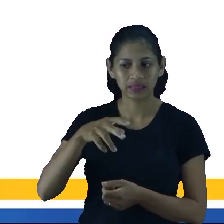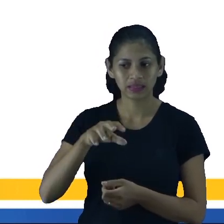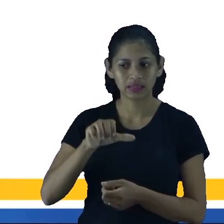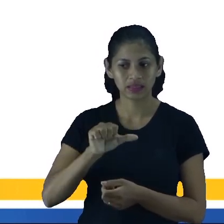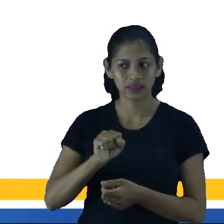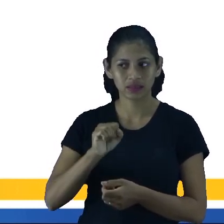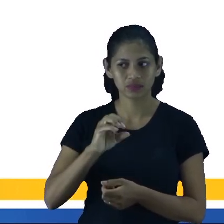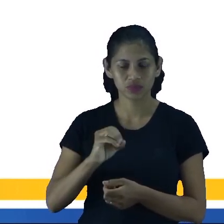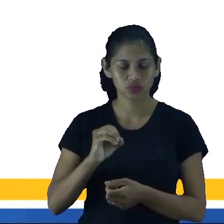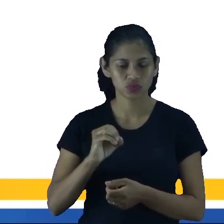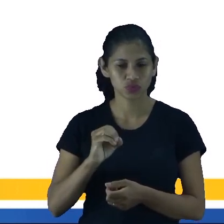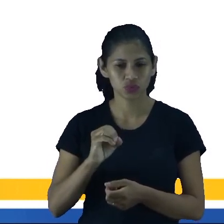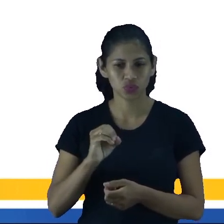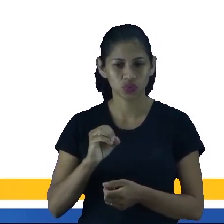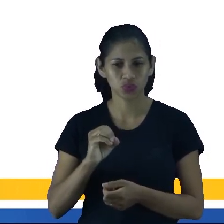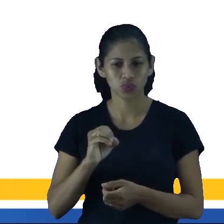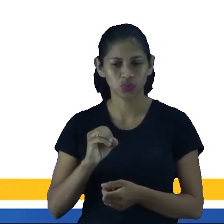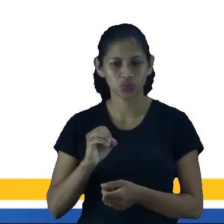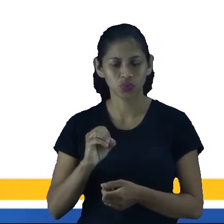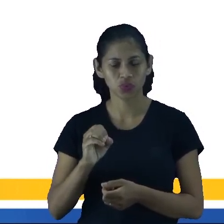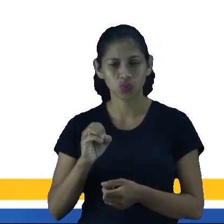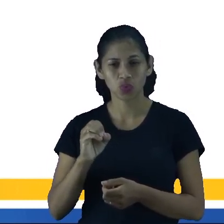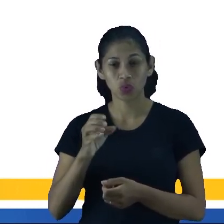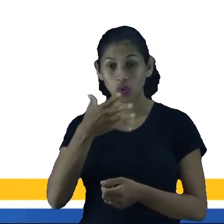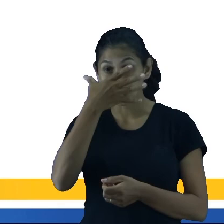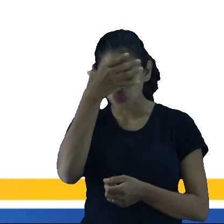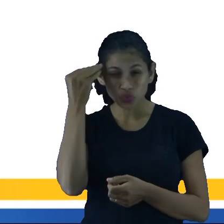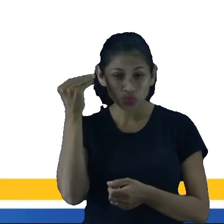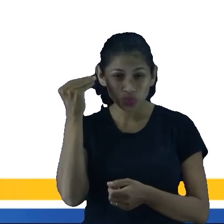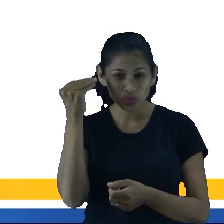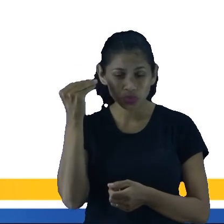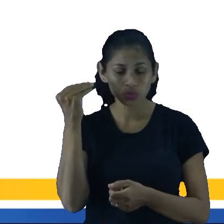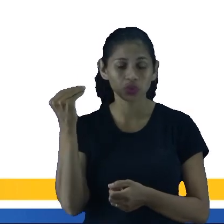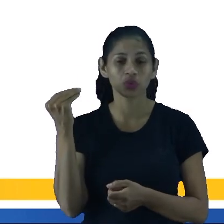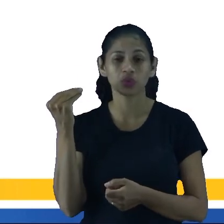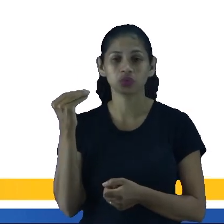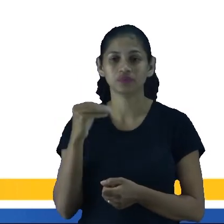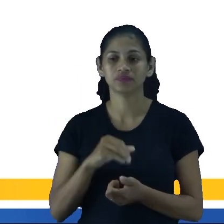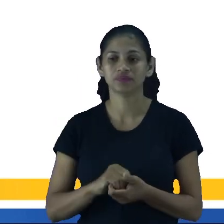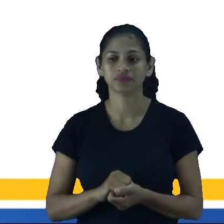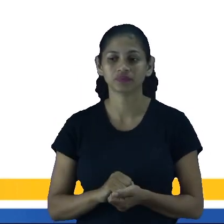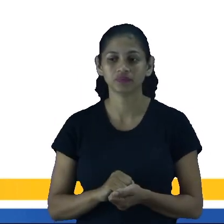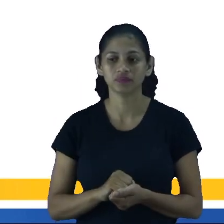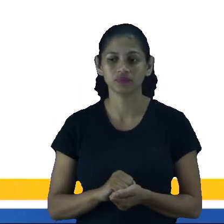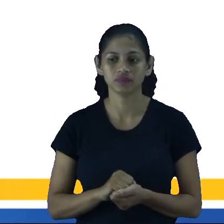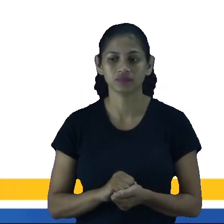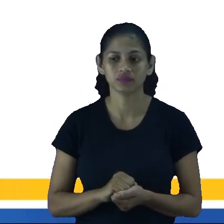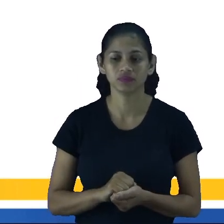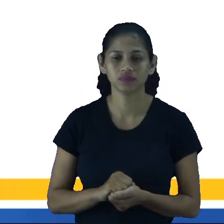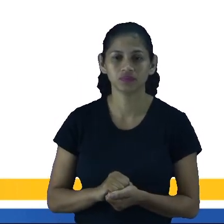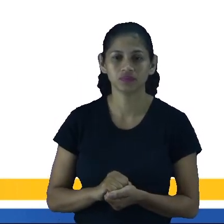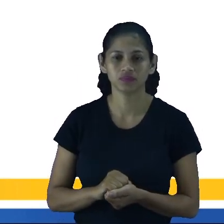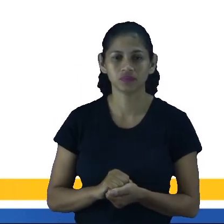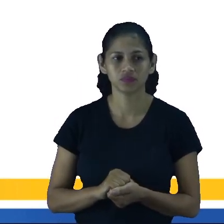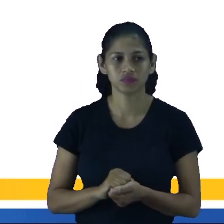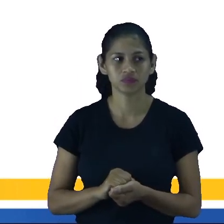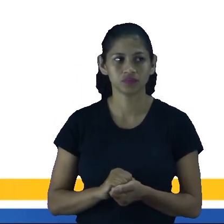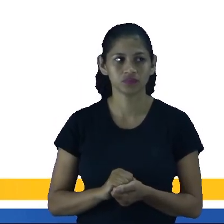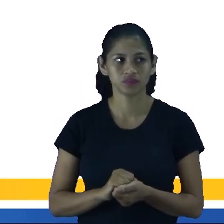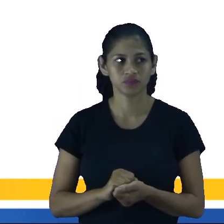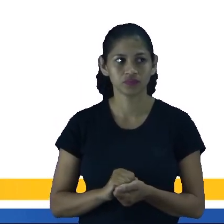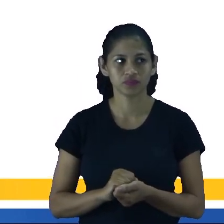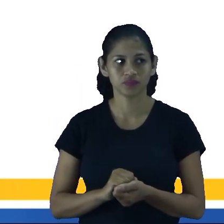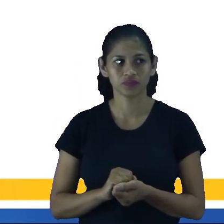esqueceu, né? Com certeza é uma coisa aí, né? Relacionada a tempo, né? Ou um lápis é